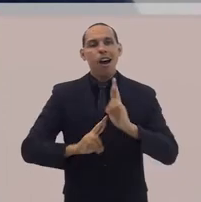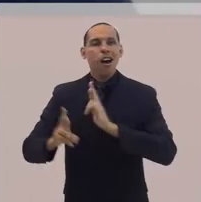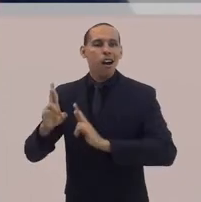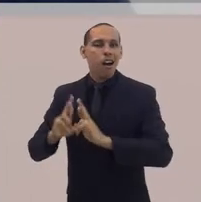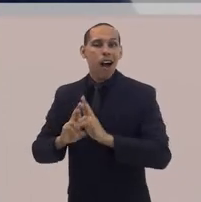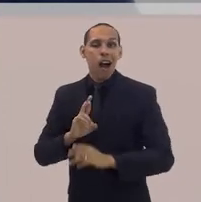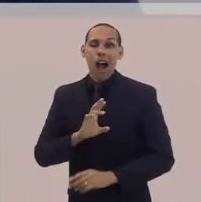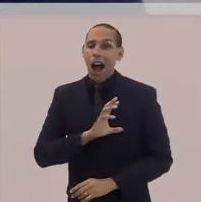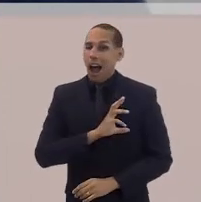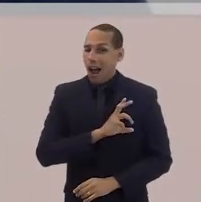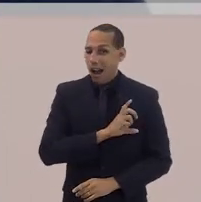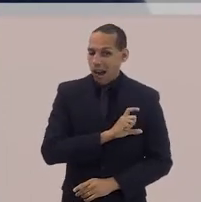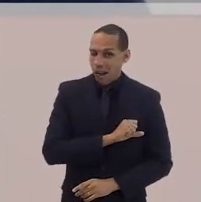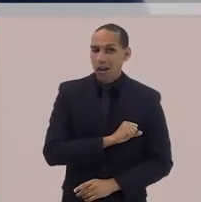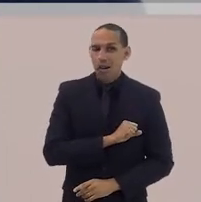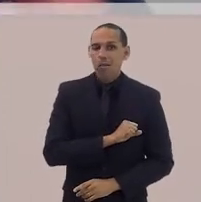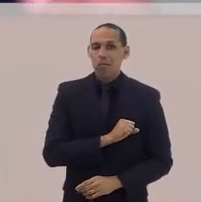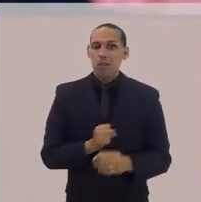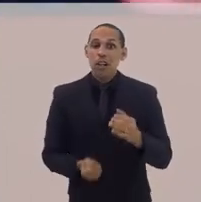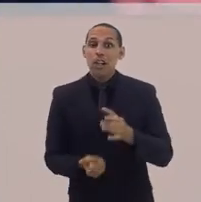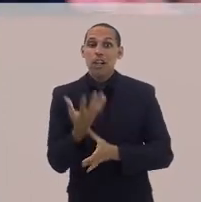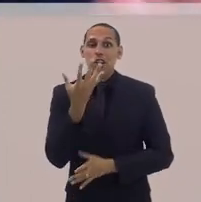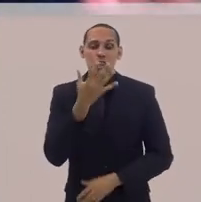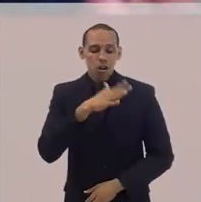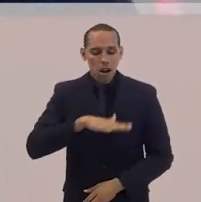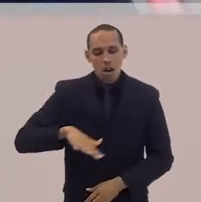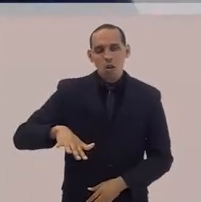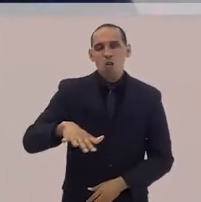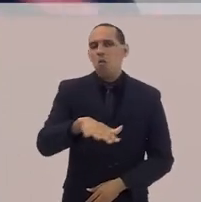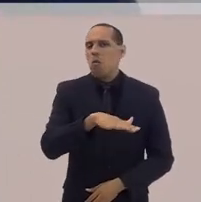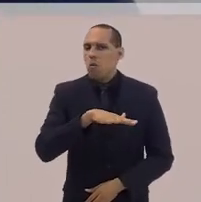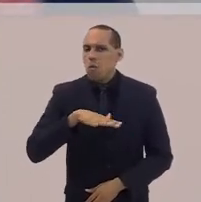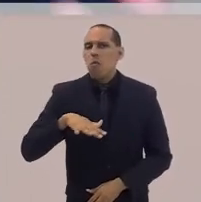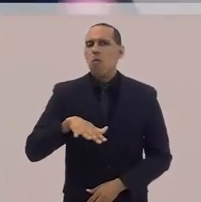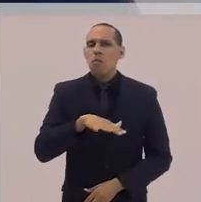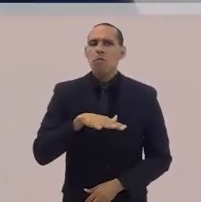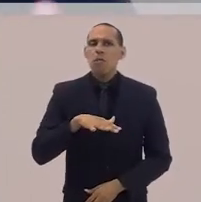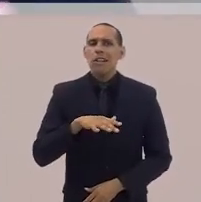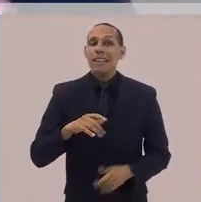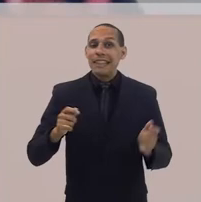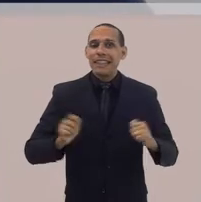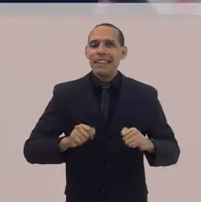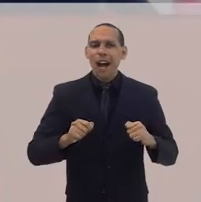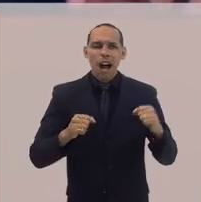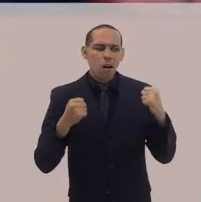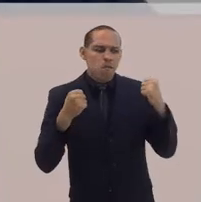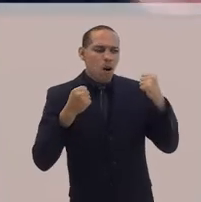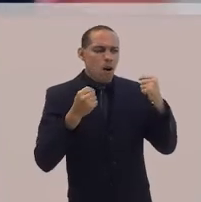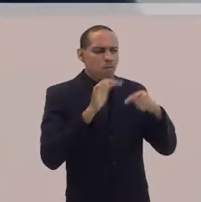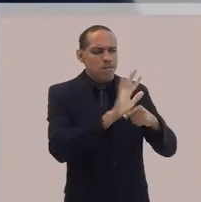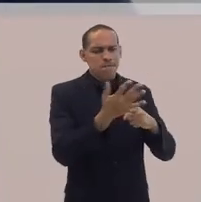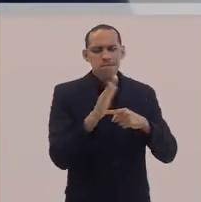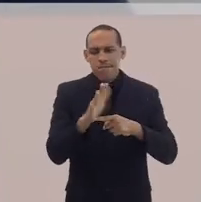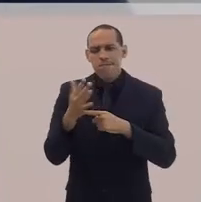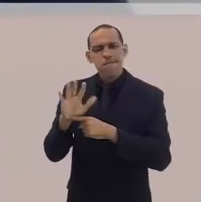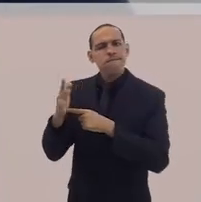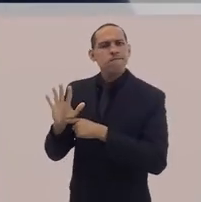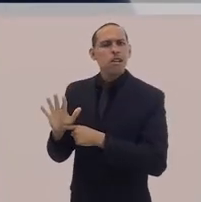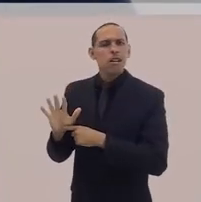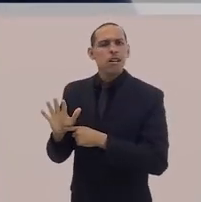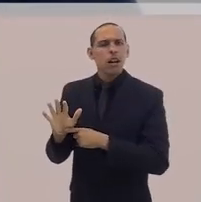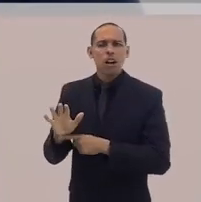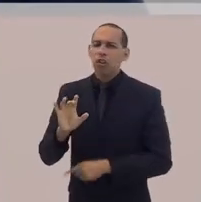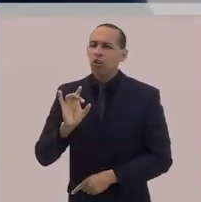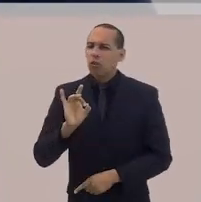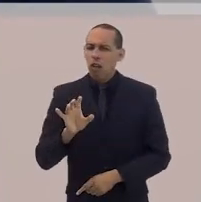O amor cria um ambiente de potencialização mútua. Ou seja, para